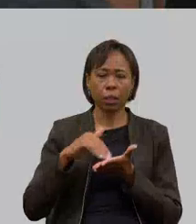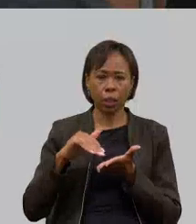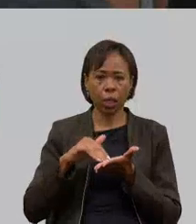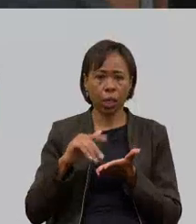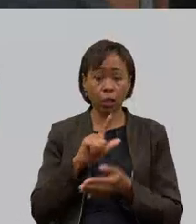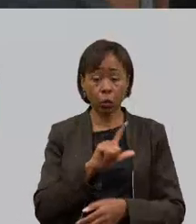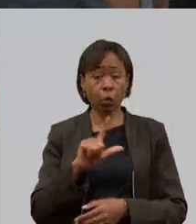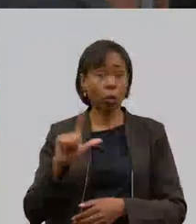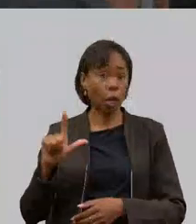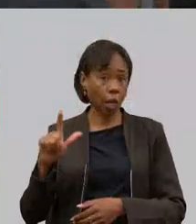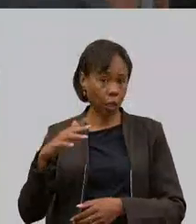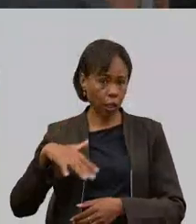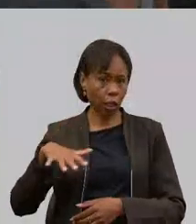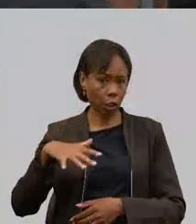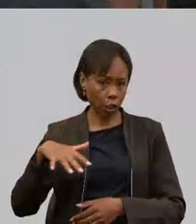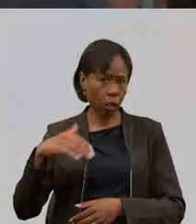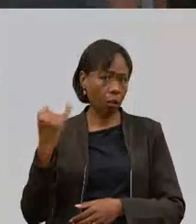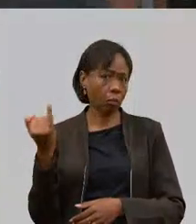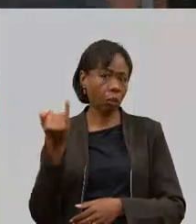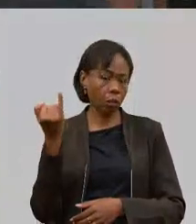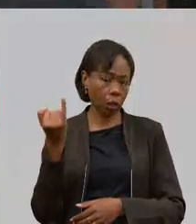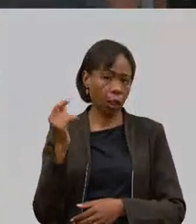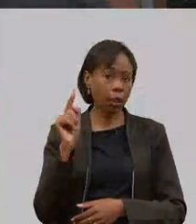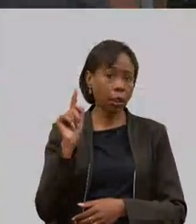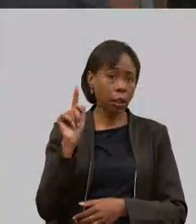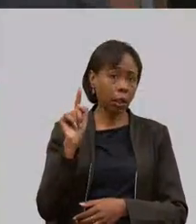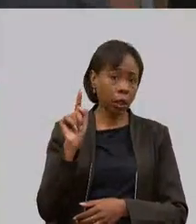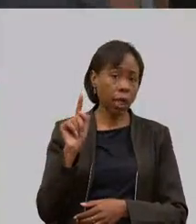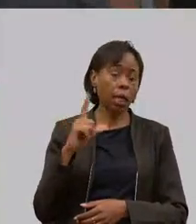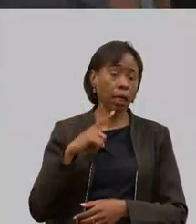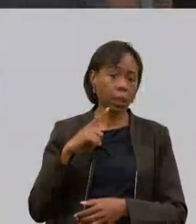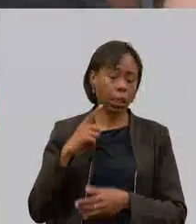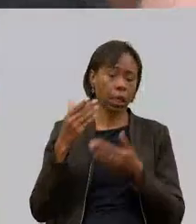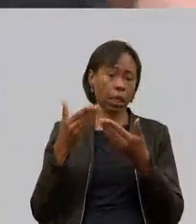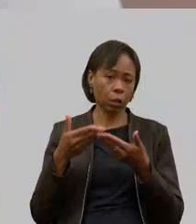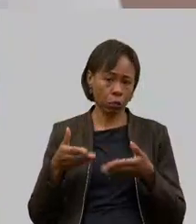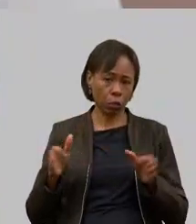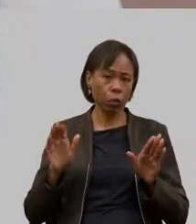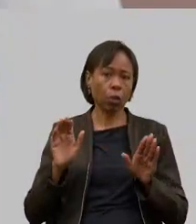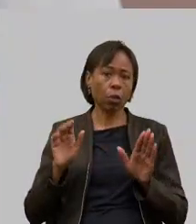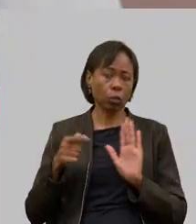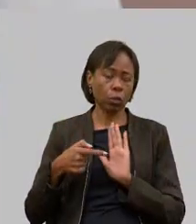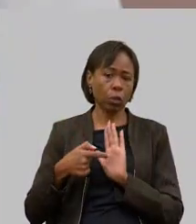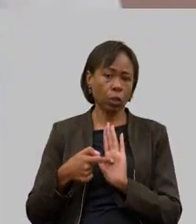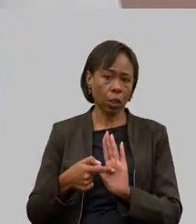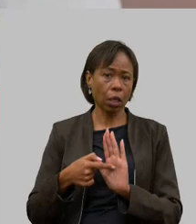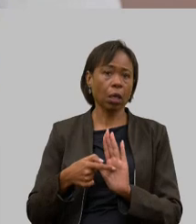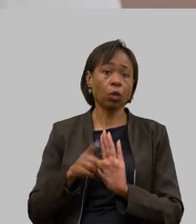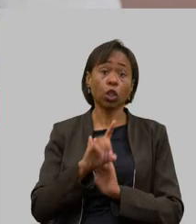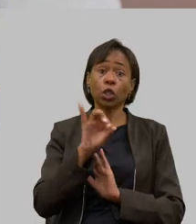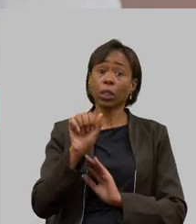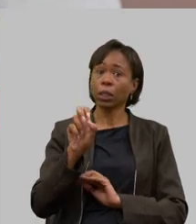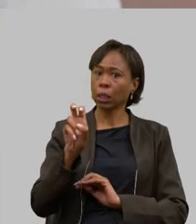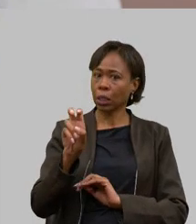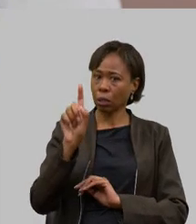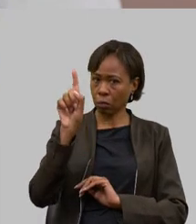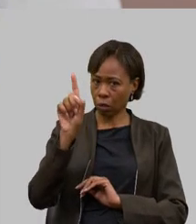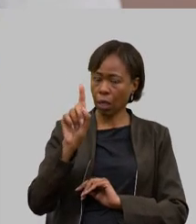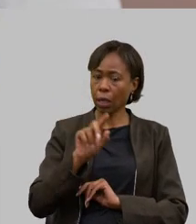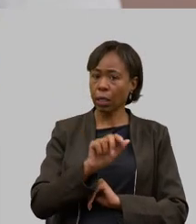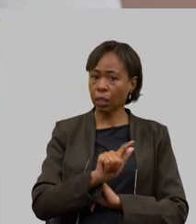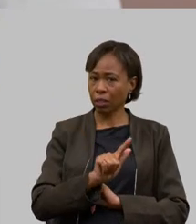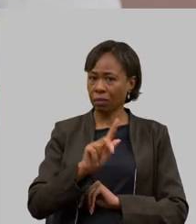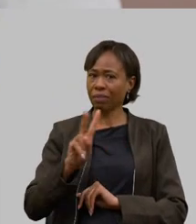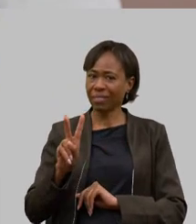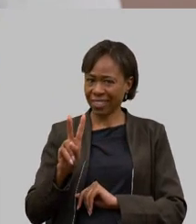muito importante vou estar lá dia 5 na abertura da exposição em Valadares estaremos lá presentes vamos parindo cedo depois